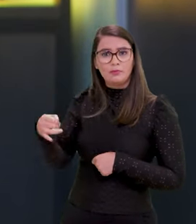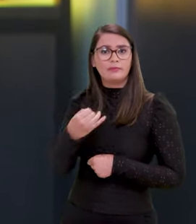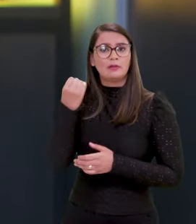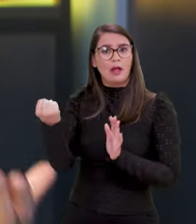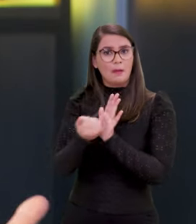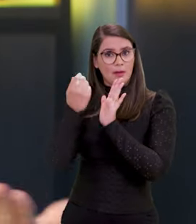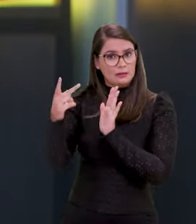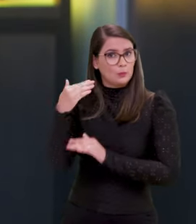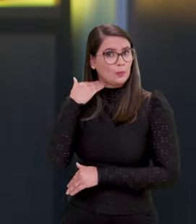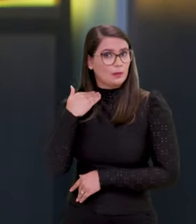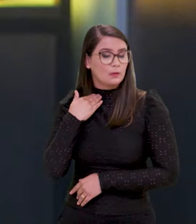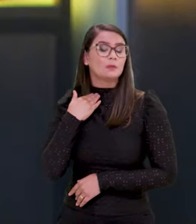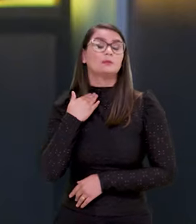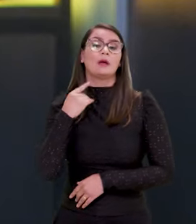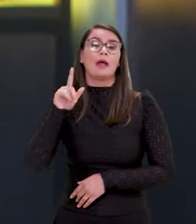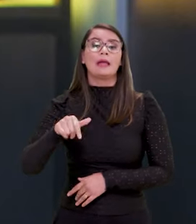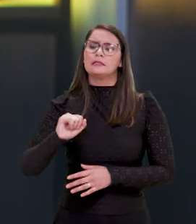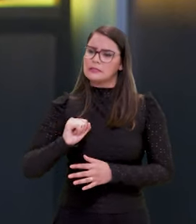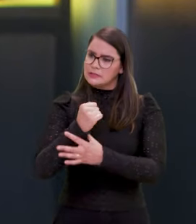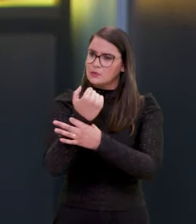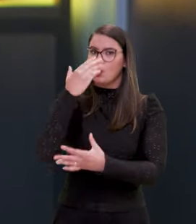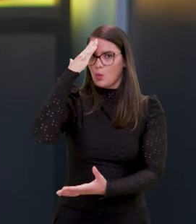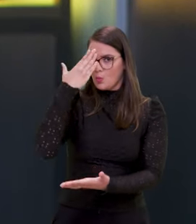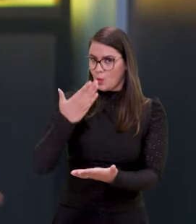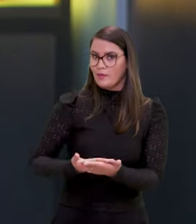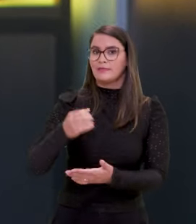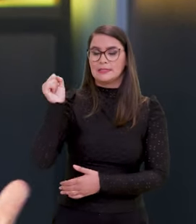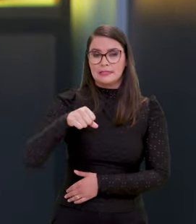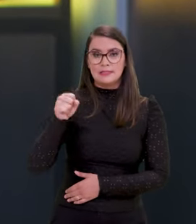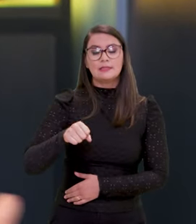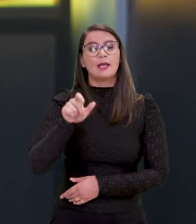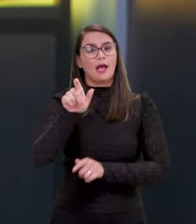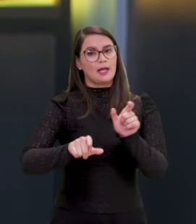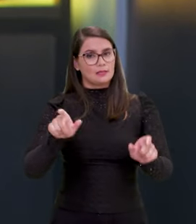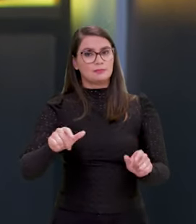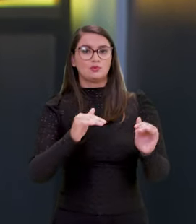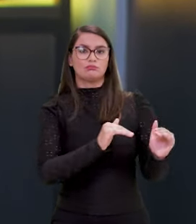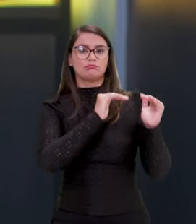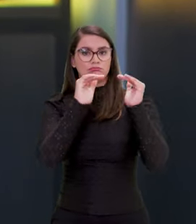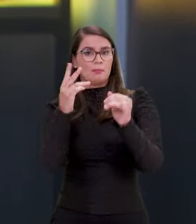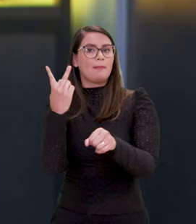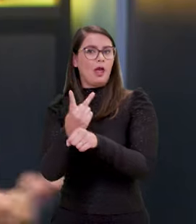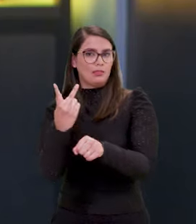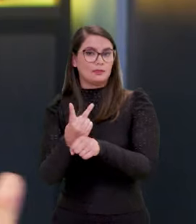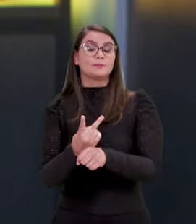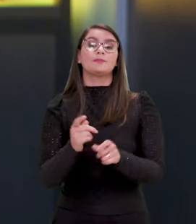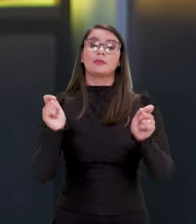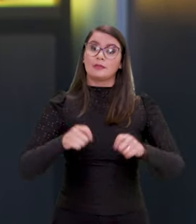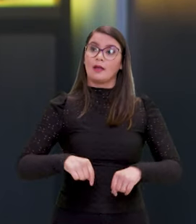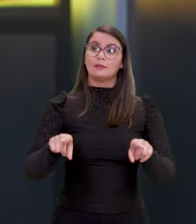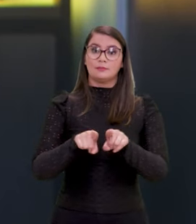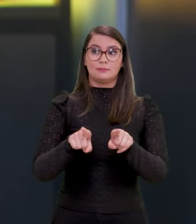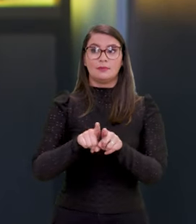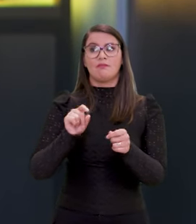autenticação desses bancos como seguro para conferir ao cidadão o nível prata. Isso também é possível